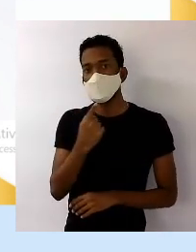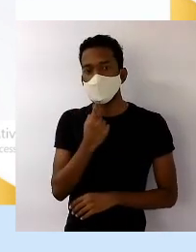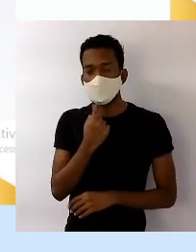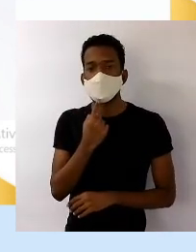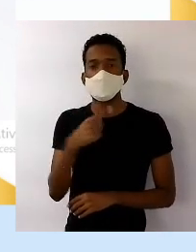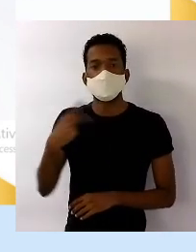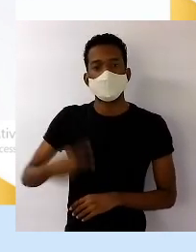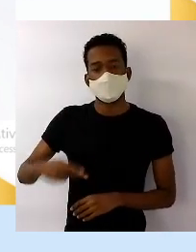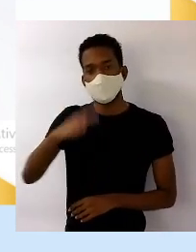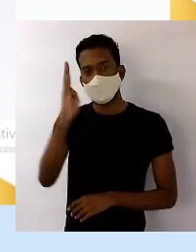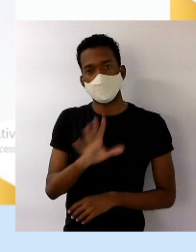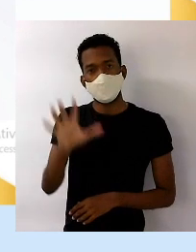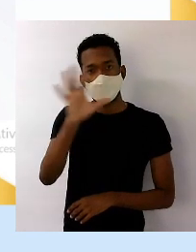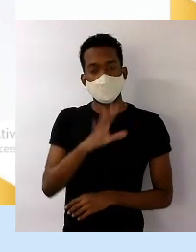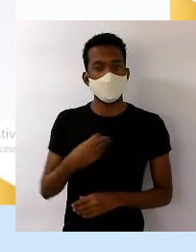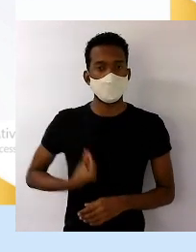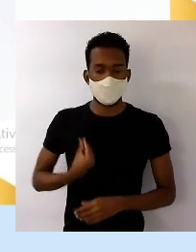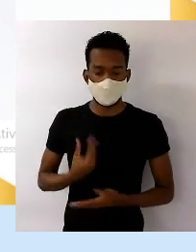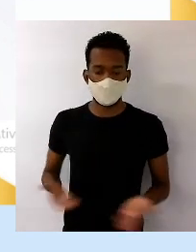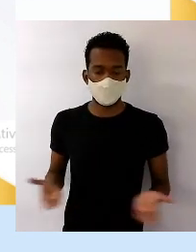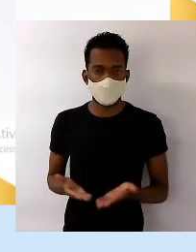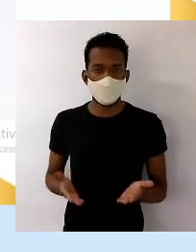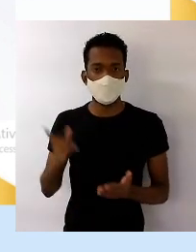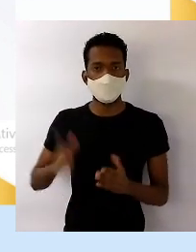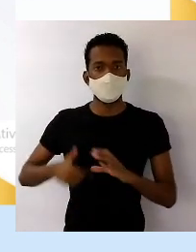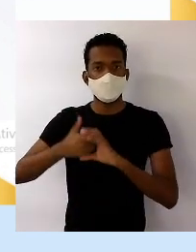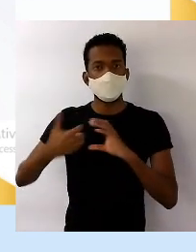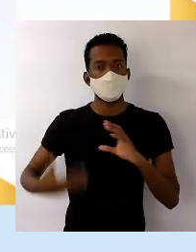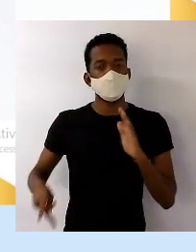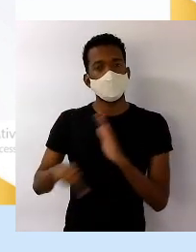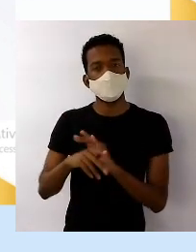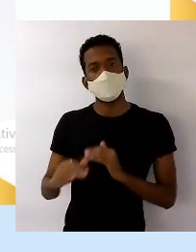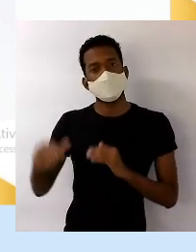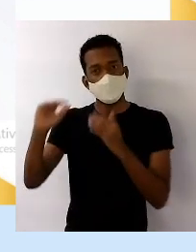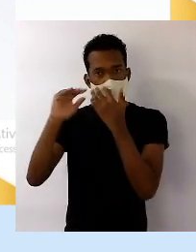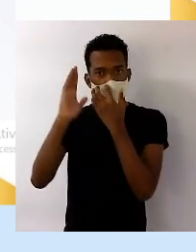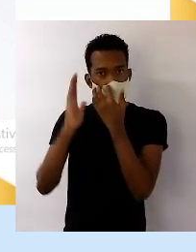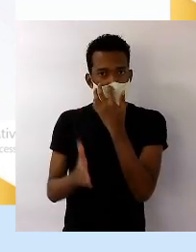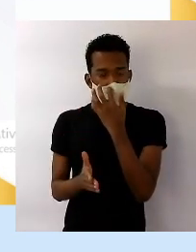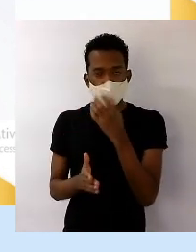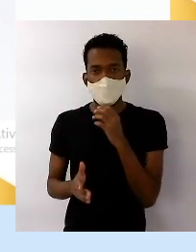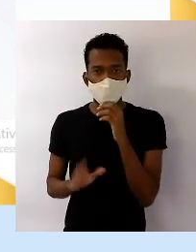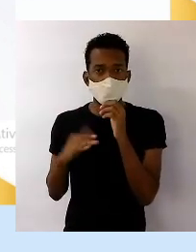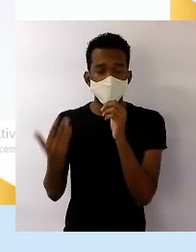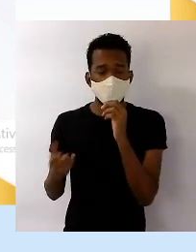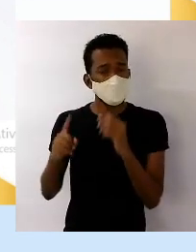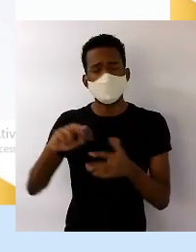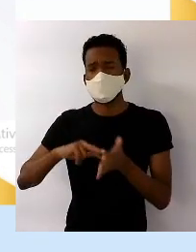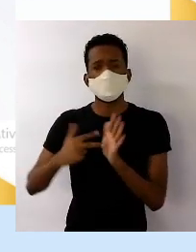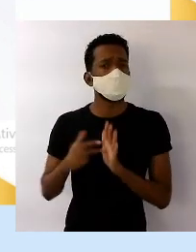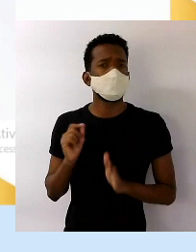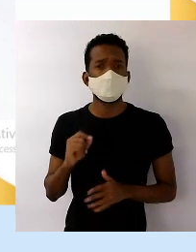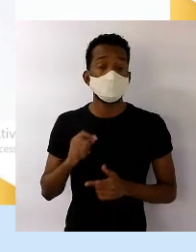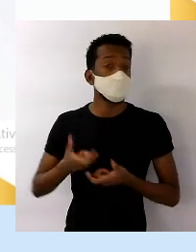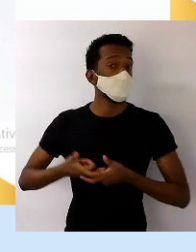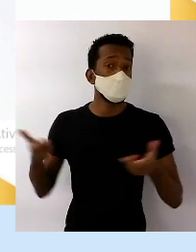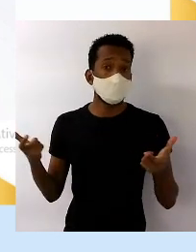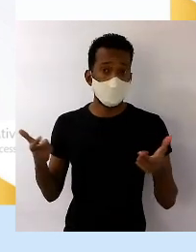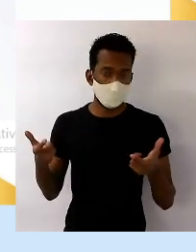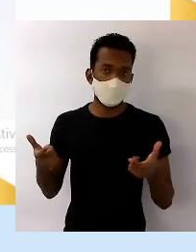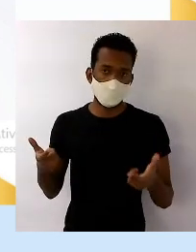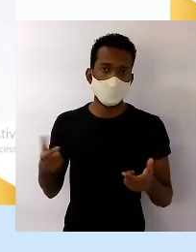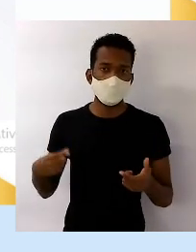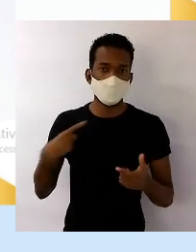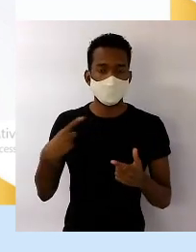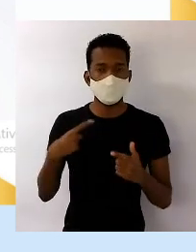e que atualmente é caracterizado como adulto. O que isso quer dizer? Quer dizer que a maioria, quando a gente olhar o desenho da